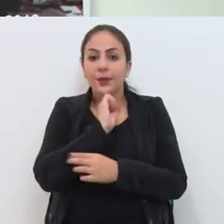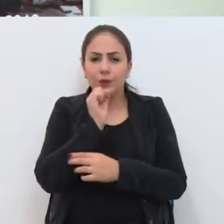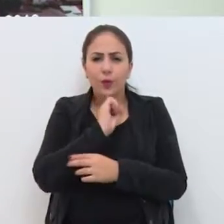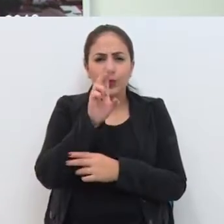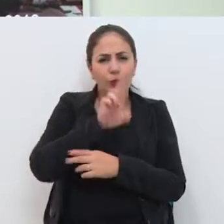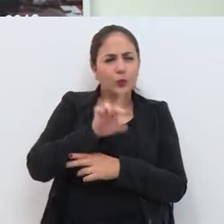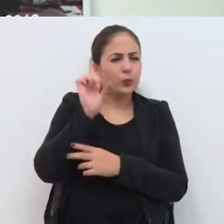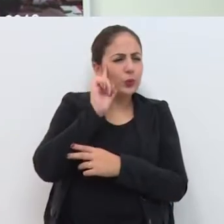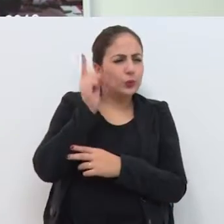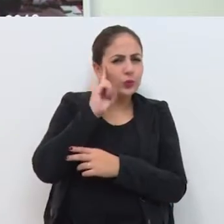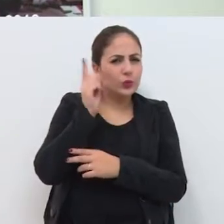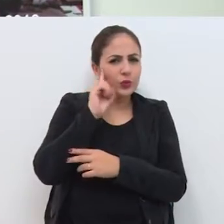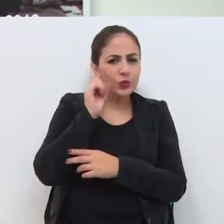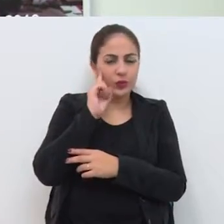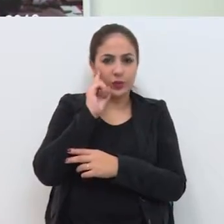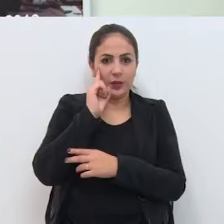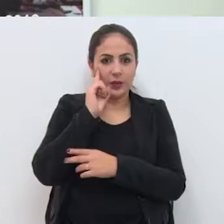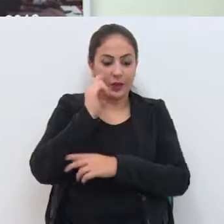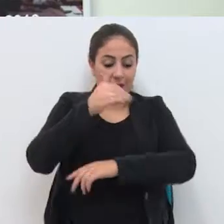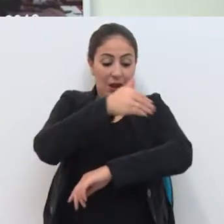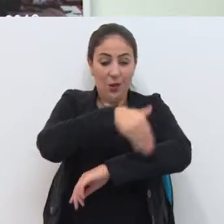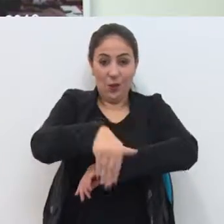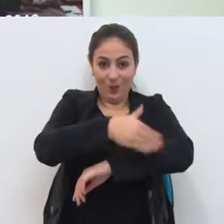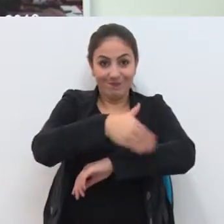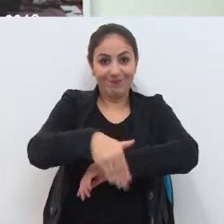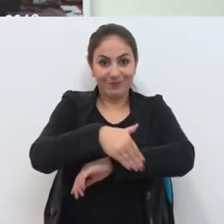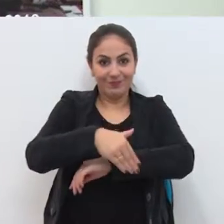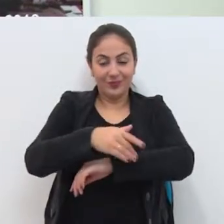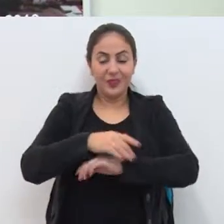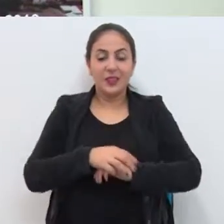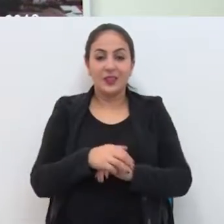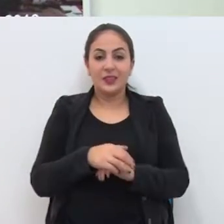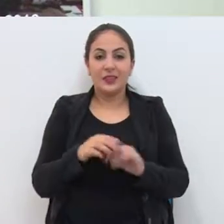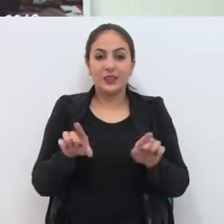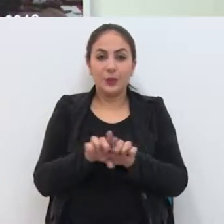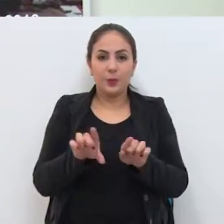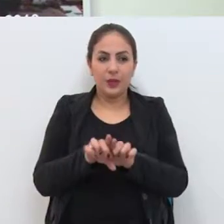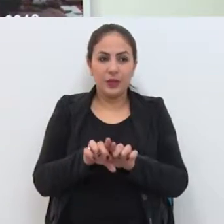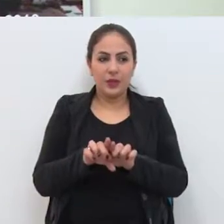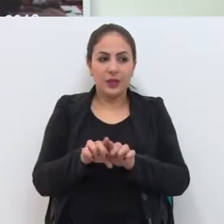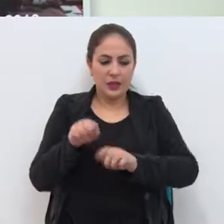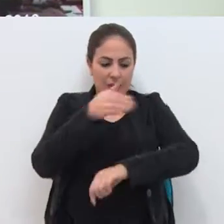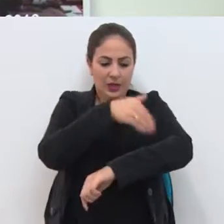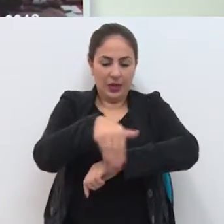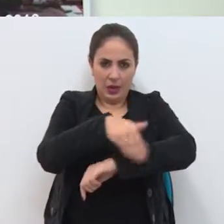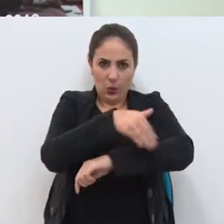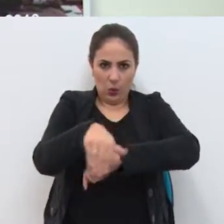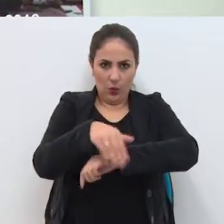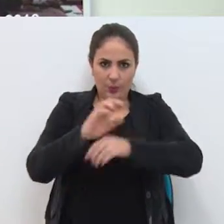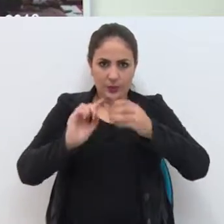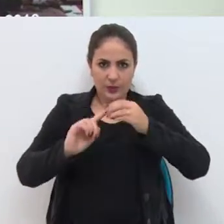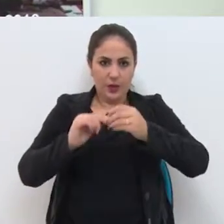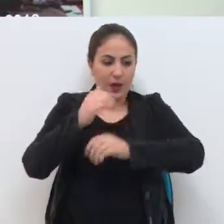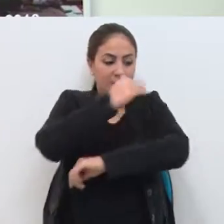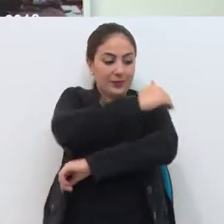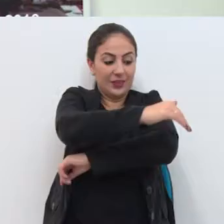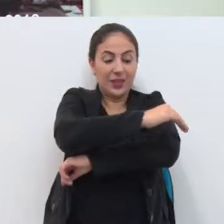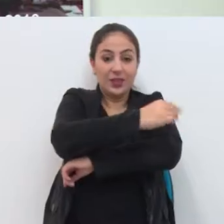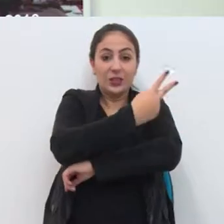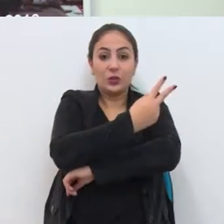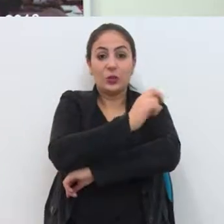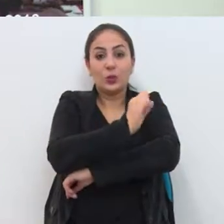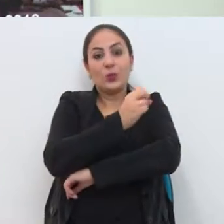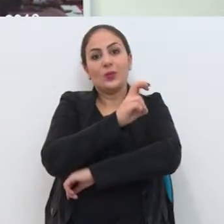diariamente Pela parte da manhã e pela parte da tarde dessa via E a parte que desce da Padre Antônio Vieira E desce da Luiz de Camões até a BR